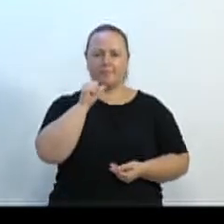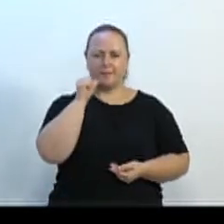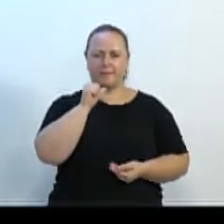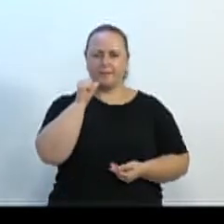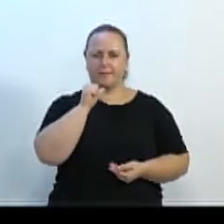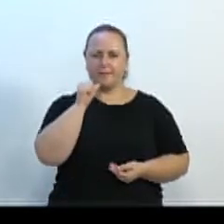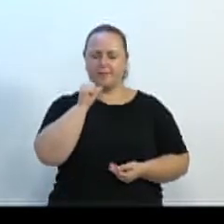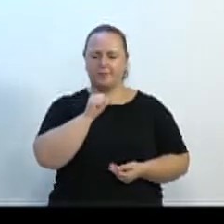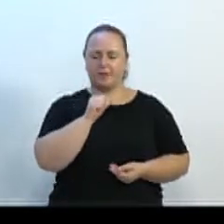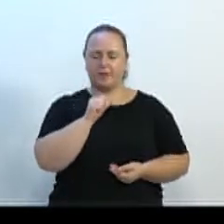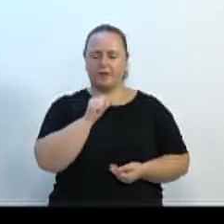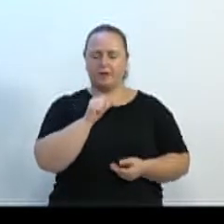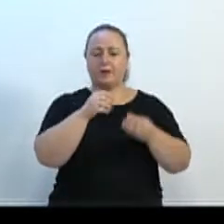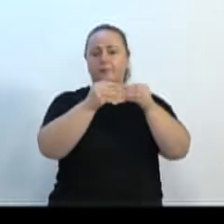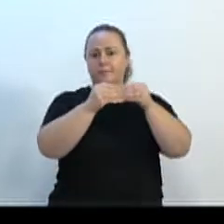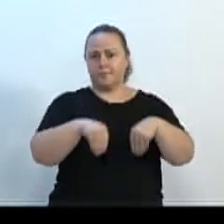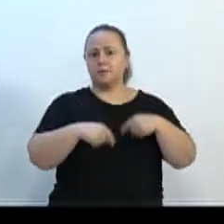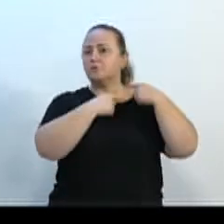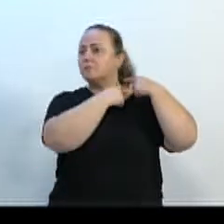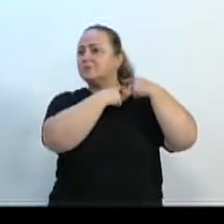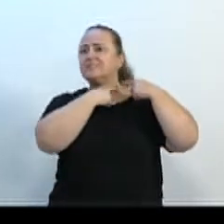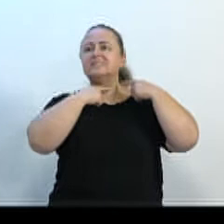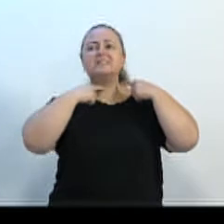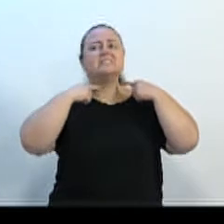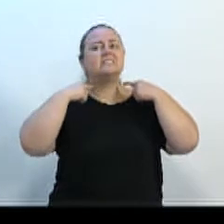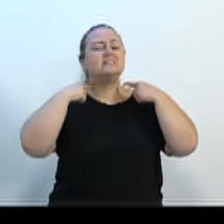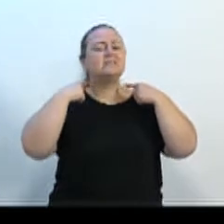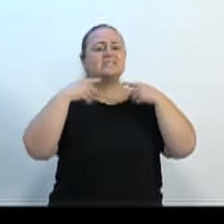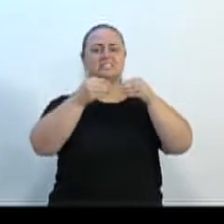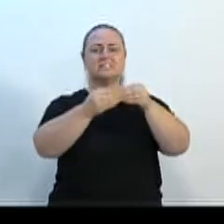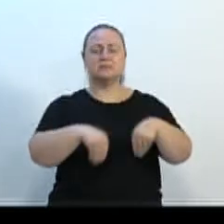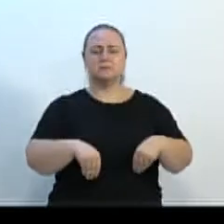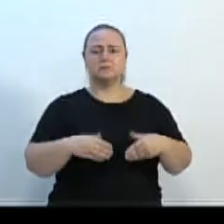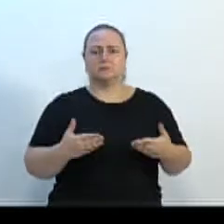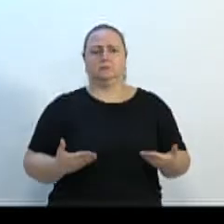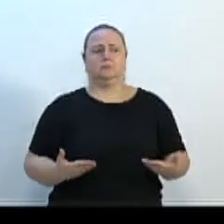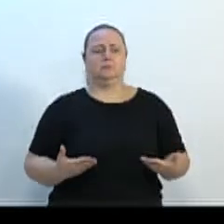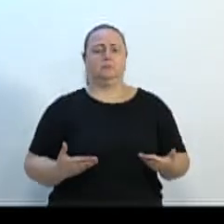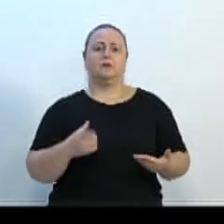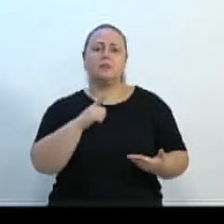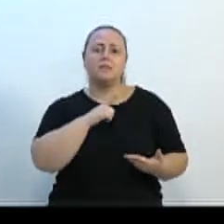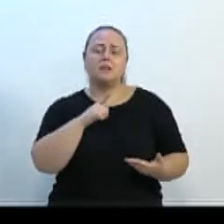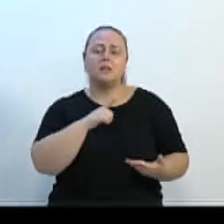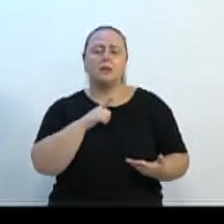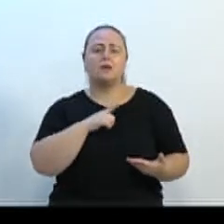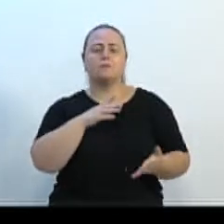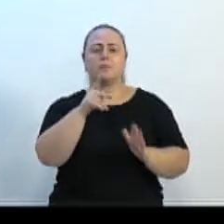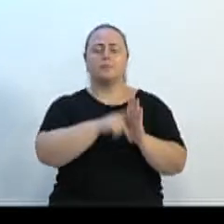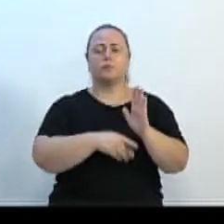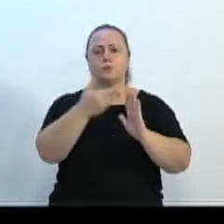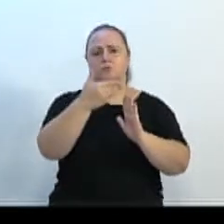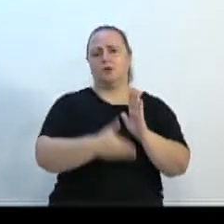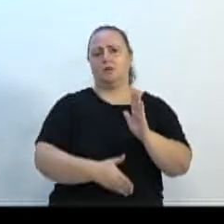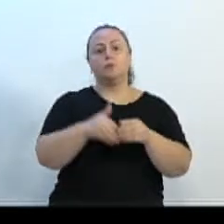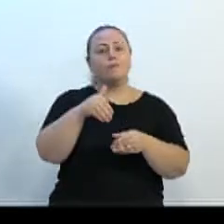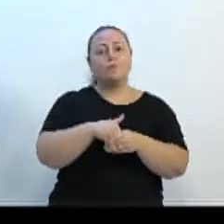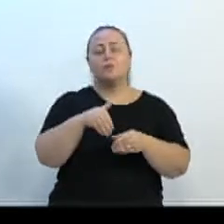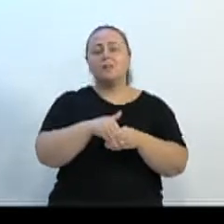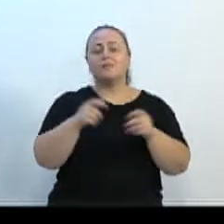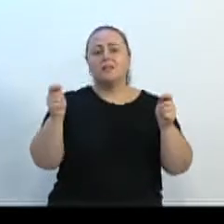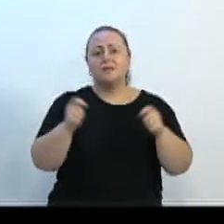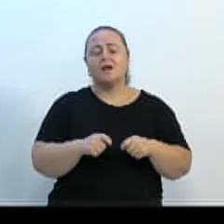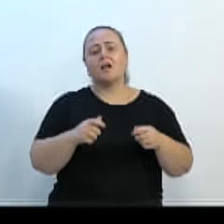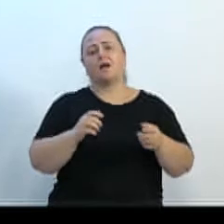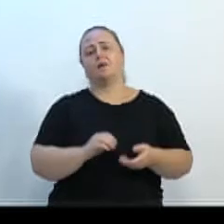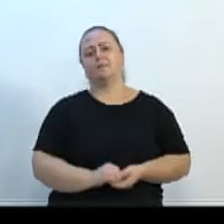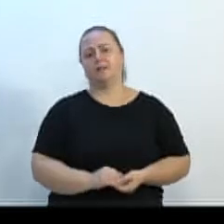não só prejudicada com o corte da linha de Serol, mas Blumenau teve um vereador que trouxe o projeto para cá, vereador Adriano, vereador